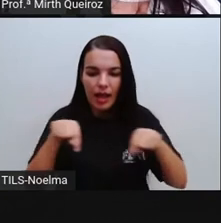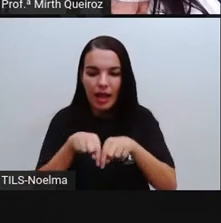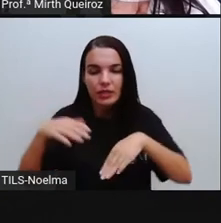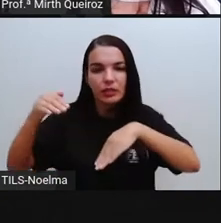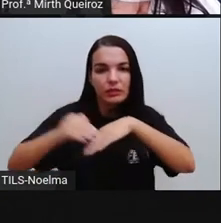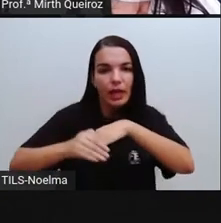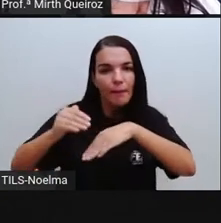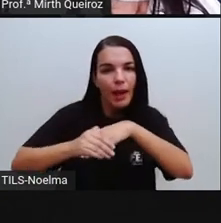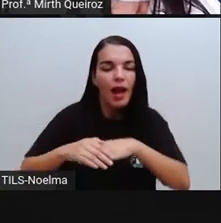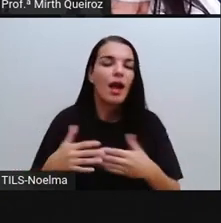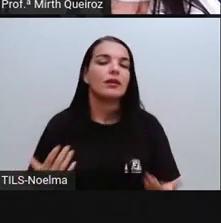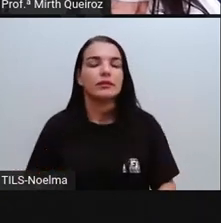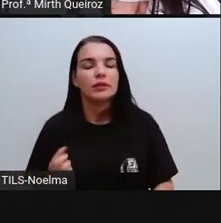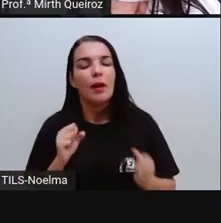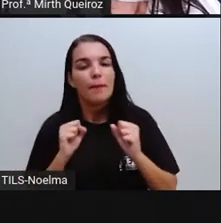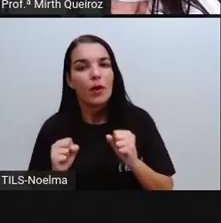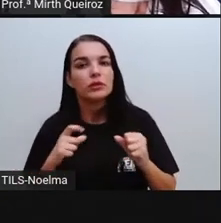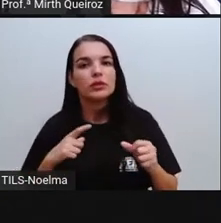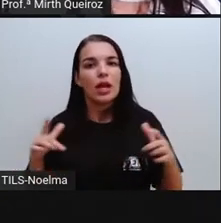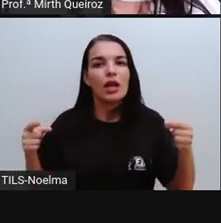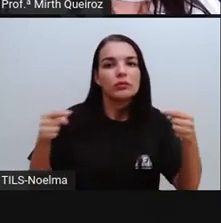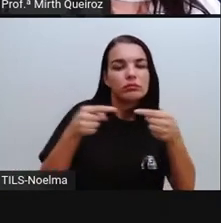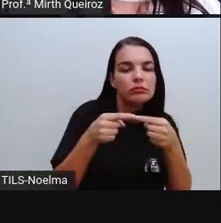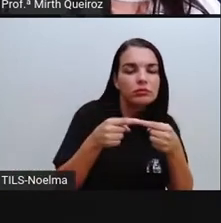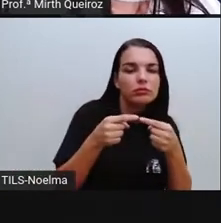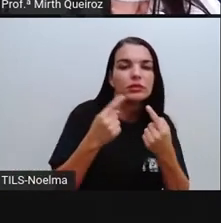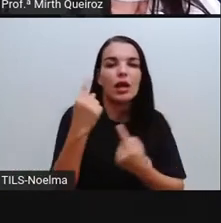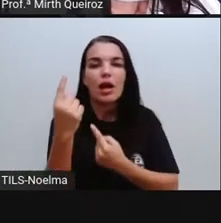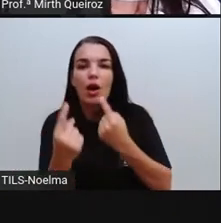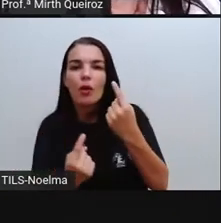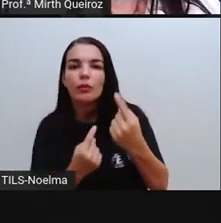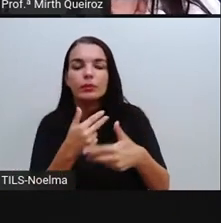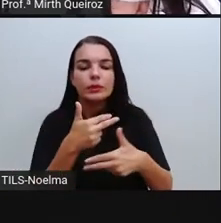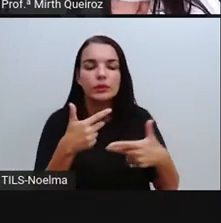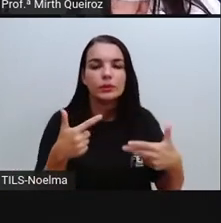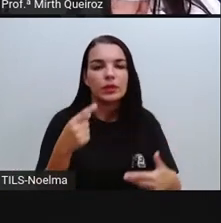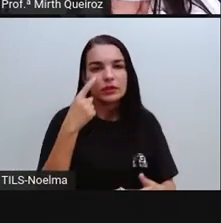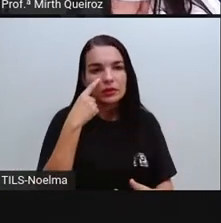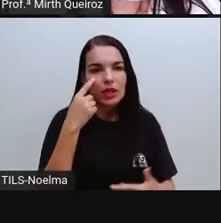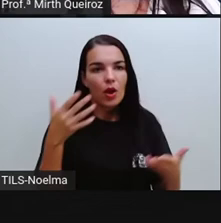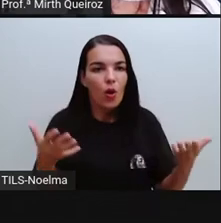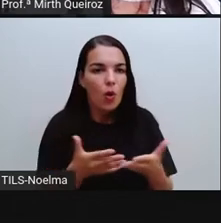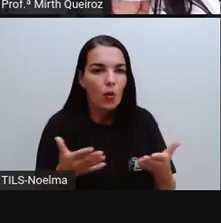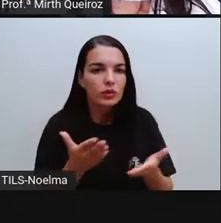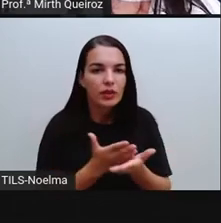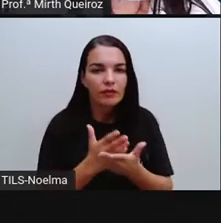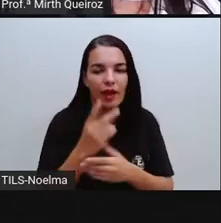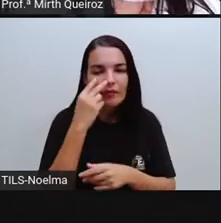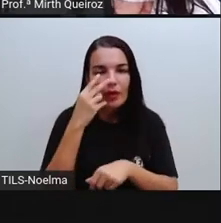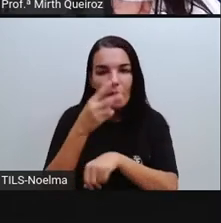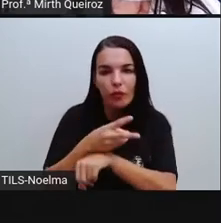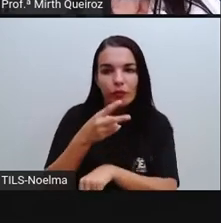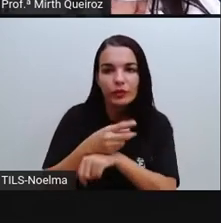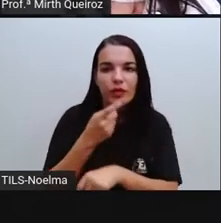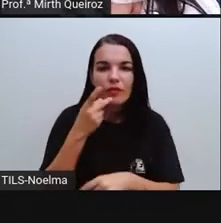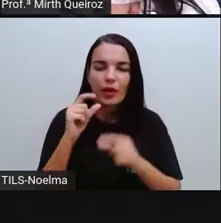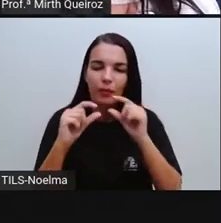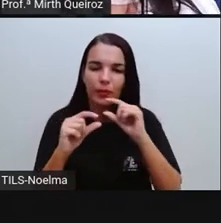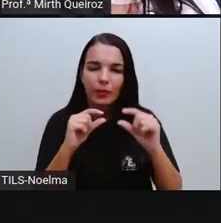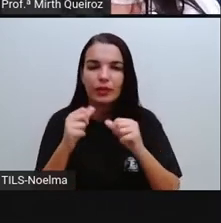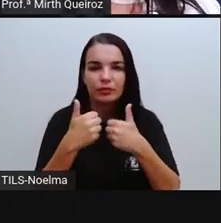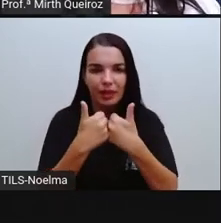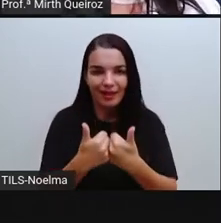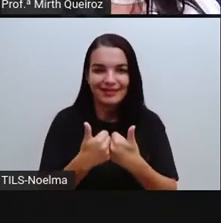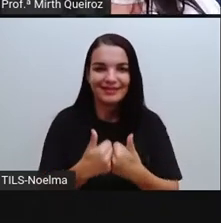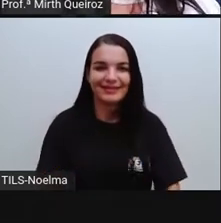todas essas figuras, elas podem ser associadas a alguns objetos, né? E a gente vai ver um vídeo aqui falando um pouquinho sobre